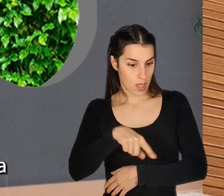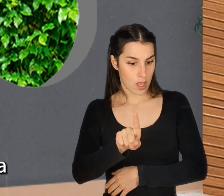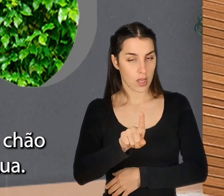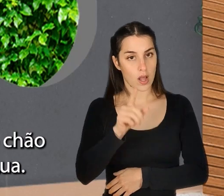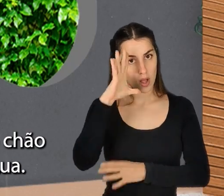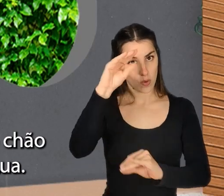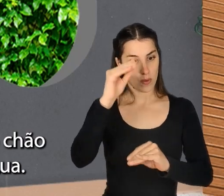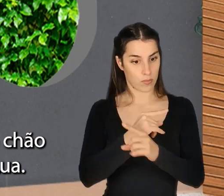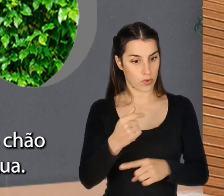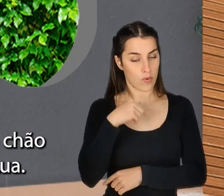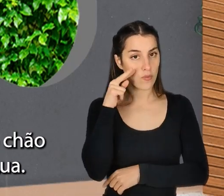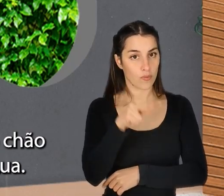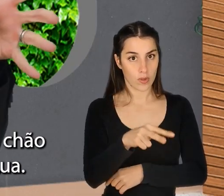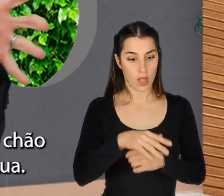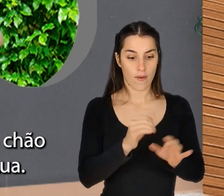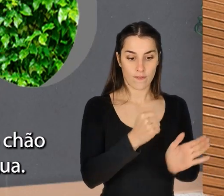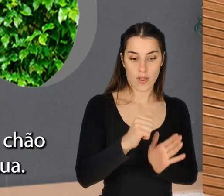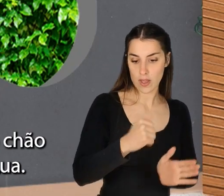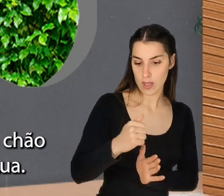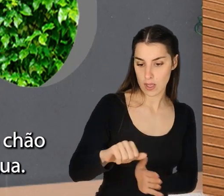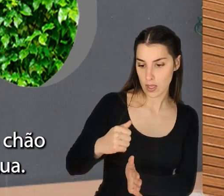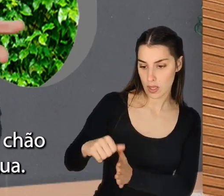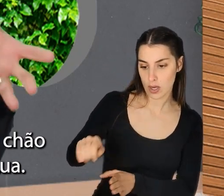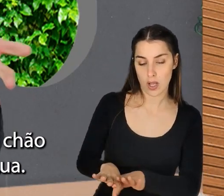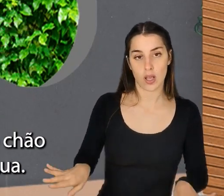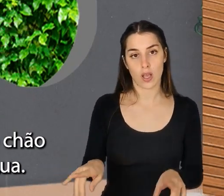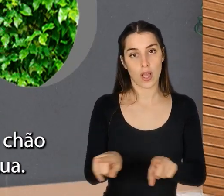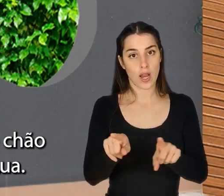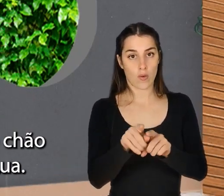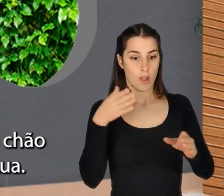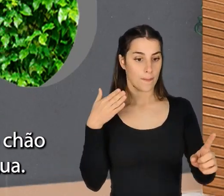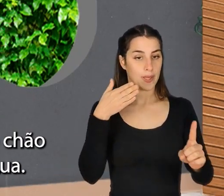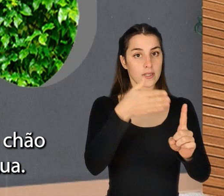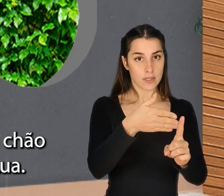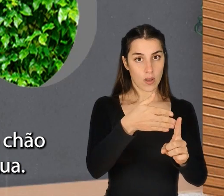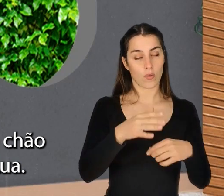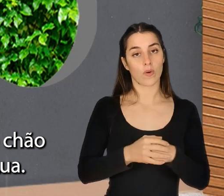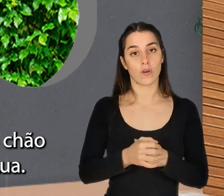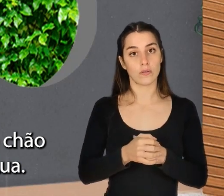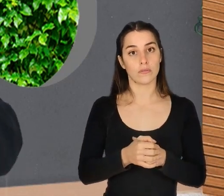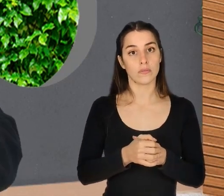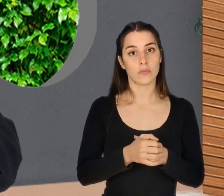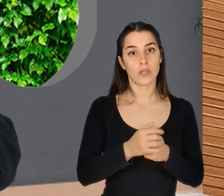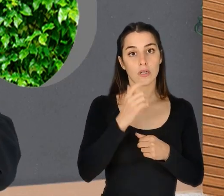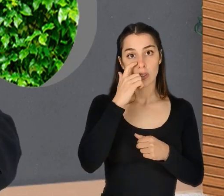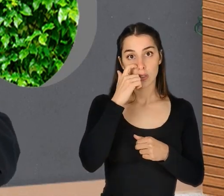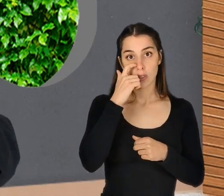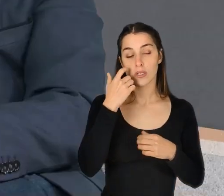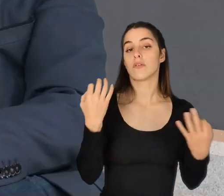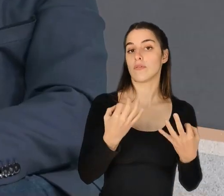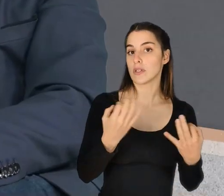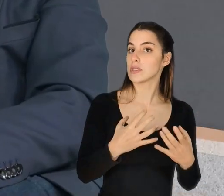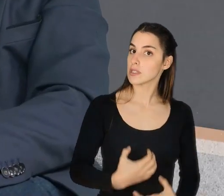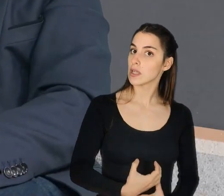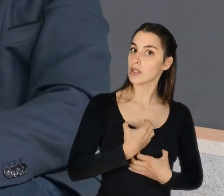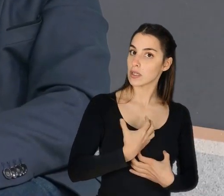via que algo tão simples, enquanto varrer o chão, era parte de levar a missão Apolo à lua. Sentir-se integrado